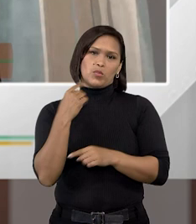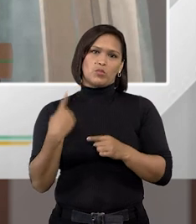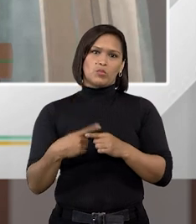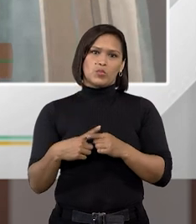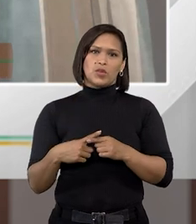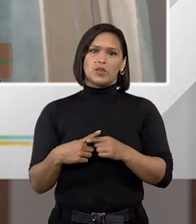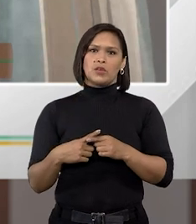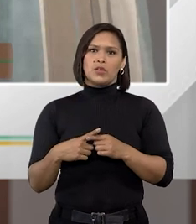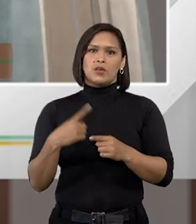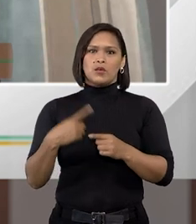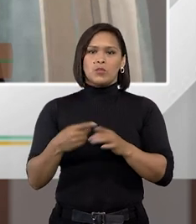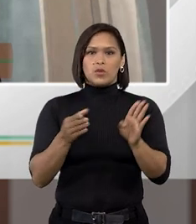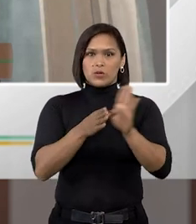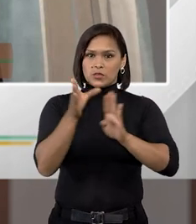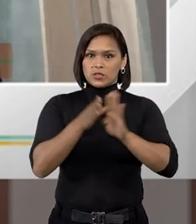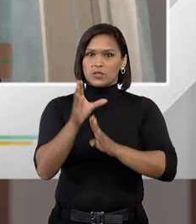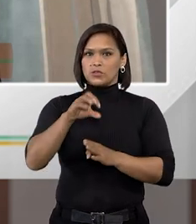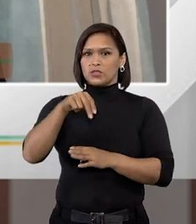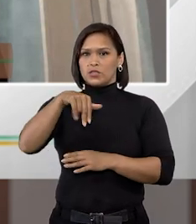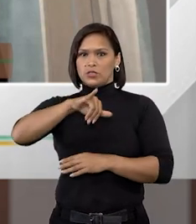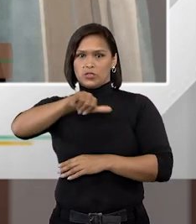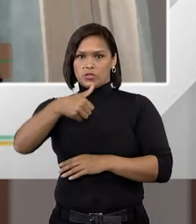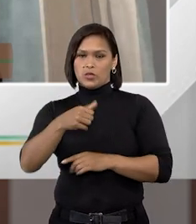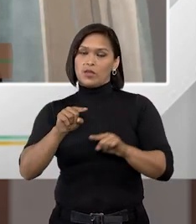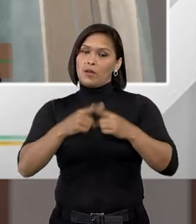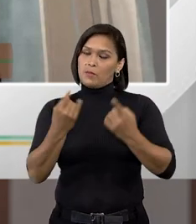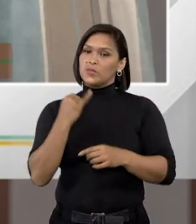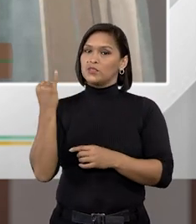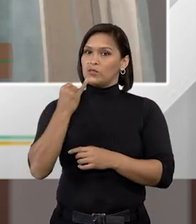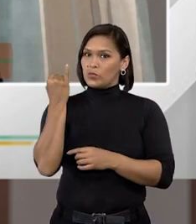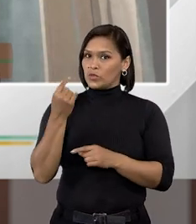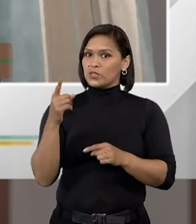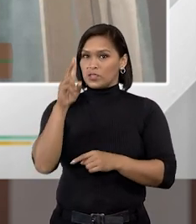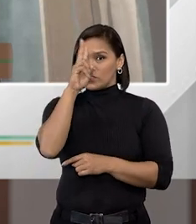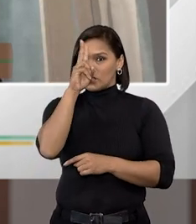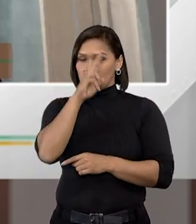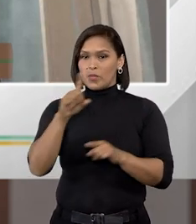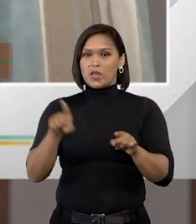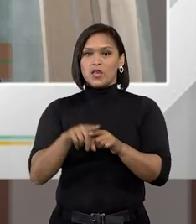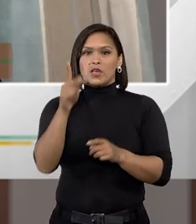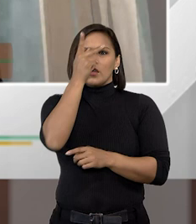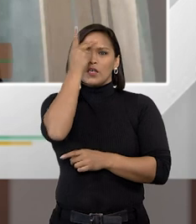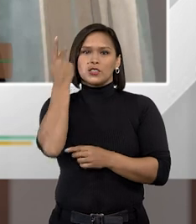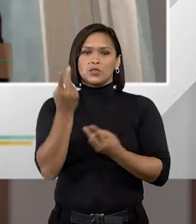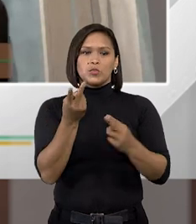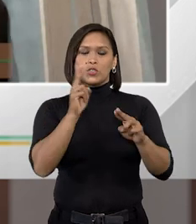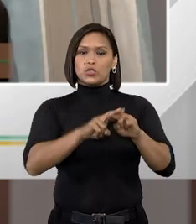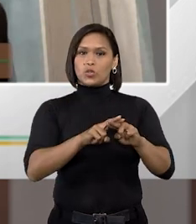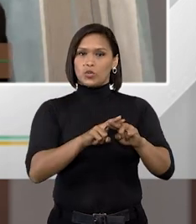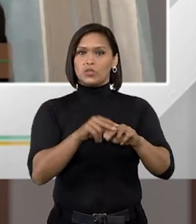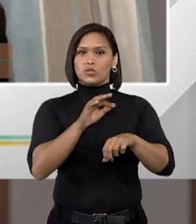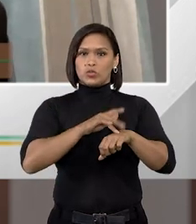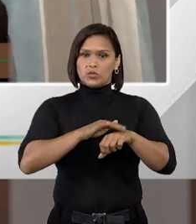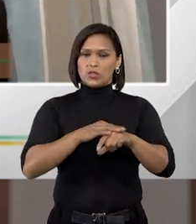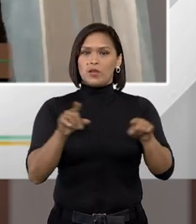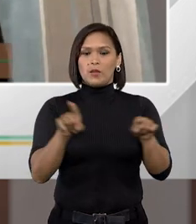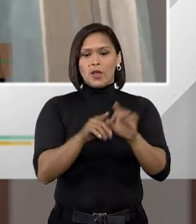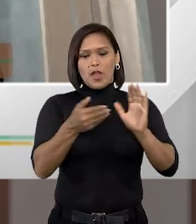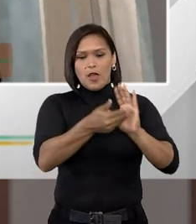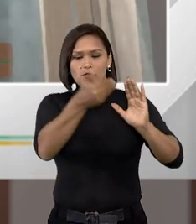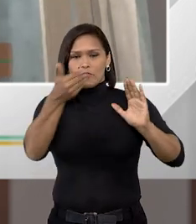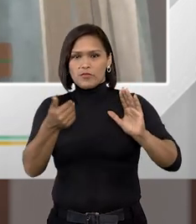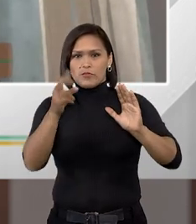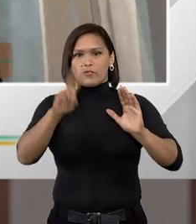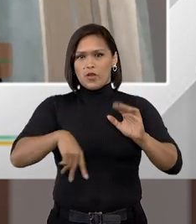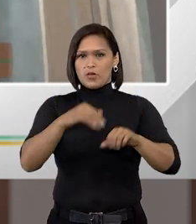pela recomendação do CNJ mas é importante citar também que não só as pessoas que estão no grupo de risco como as pessoas que estão fora